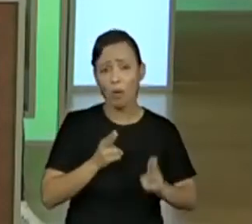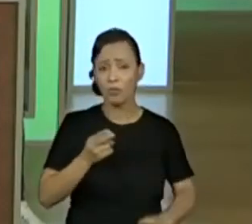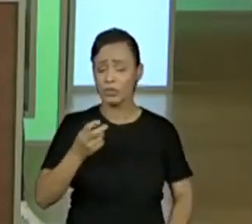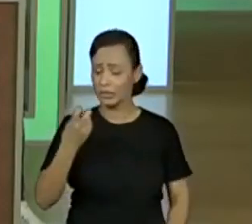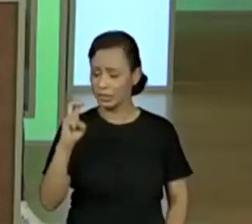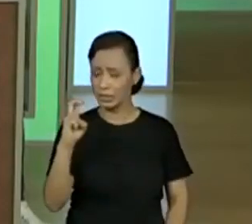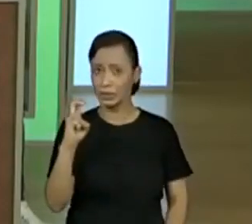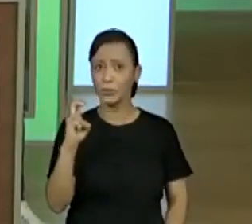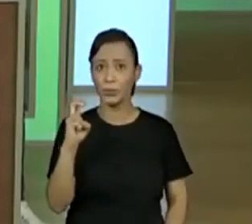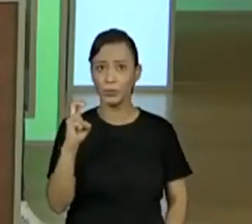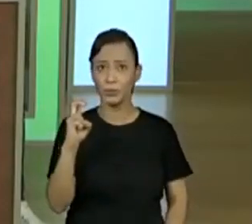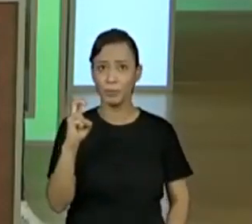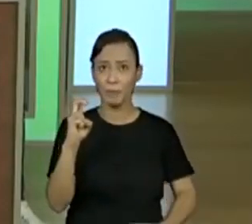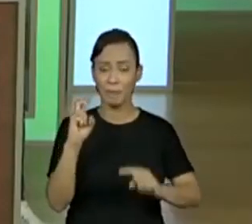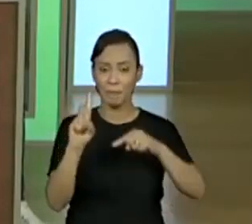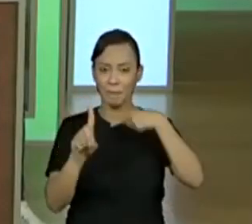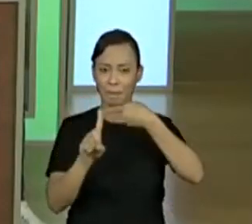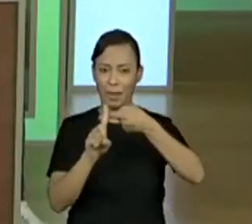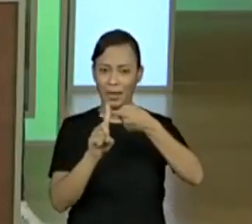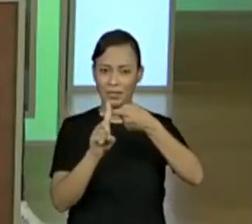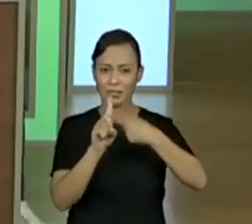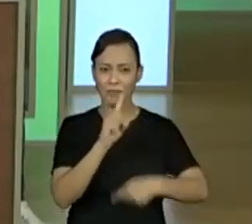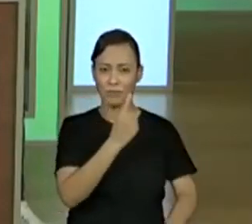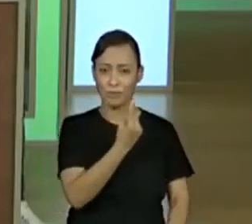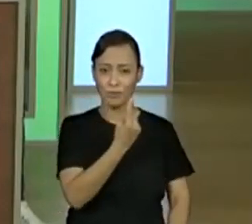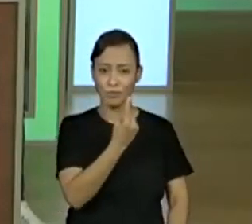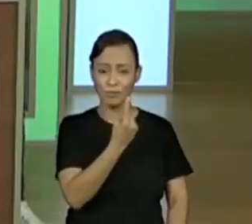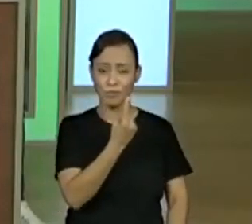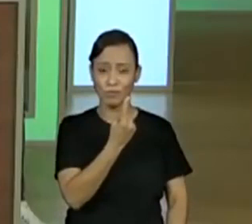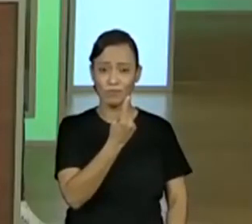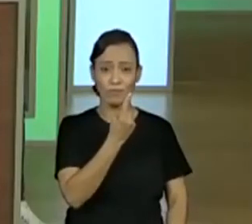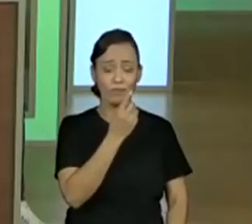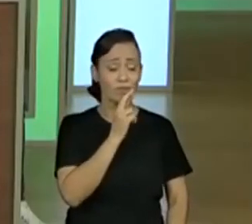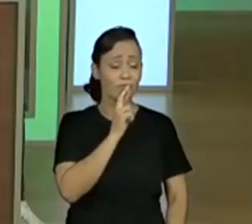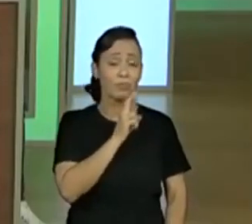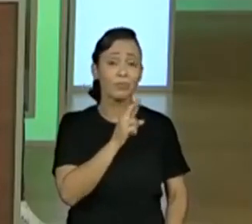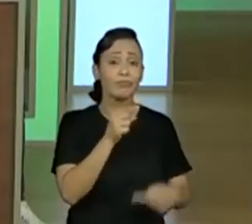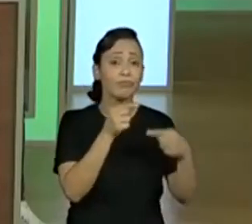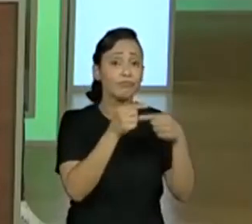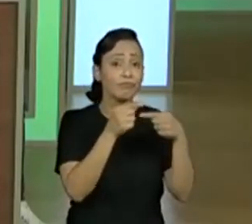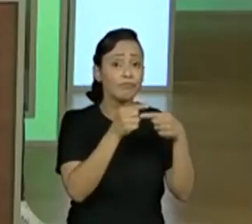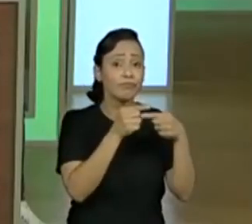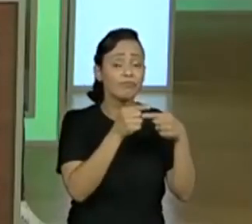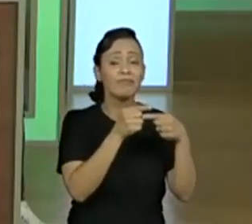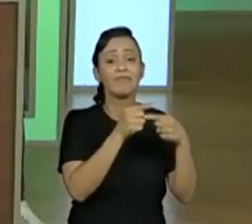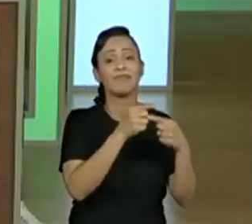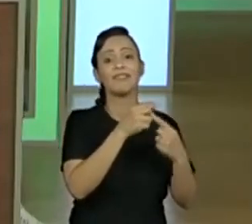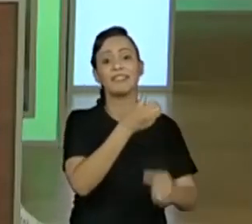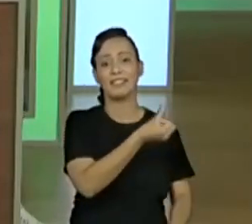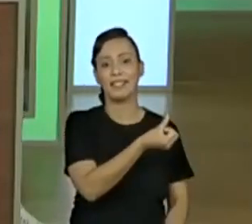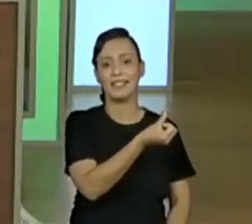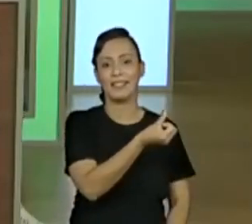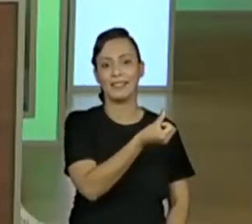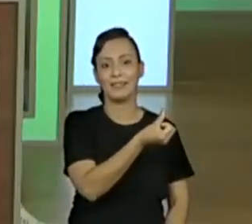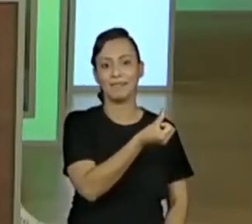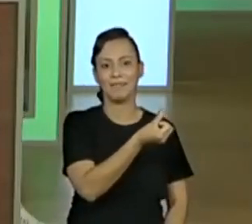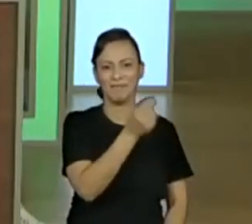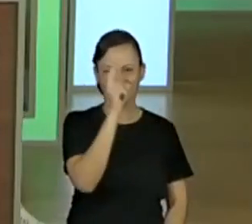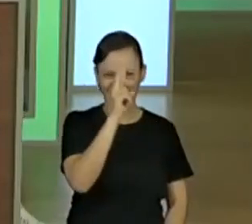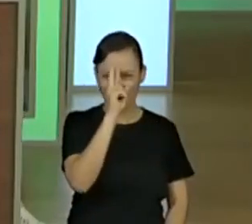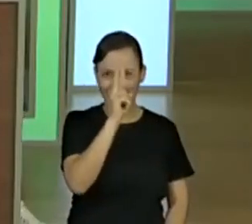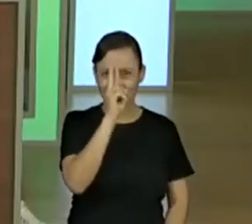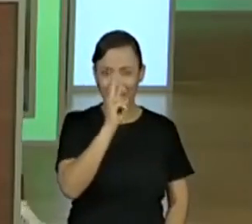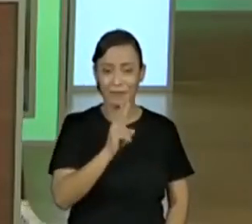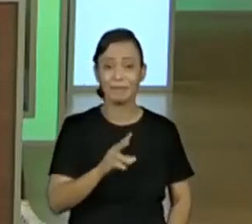Então, eu tenho cinco aqui, o meu um fica na cabeça. E com mais cinco. Então, eu tenho dez dedos e aquele um que ficou na cabeça,